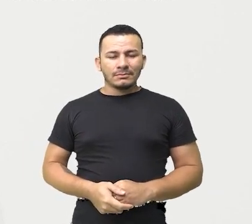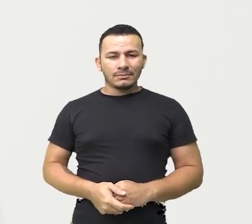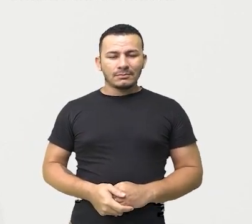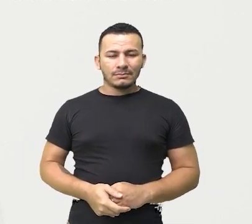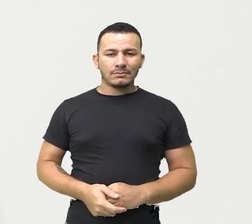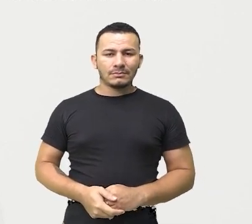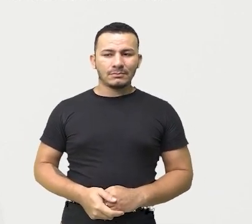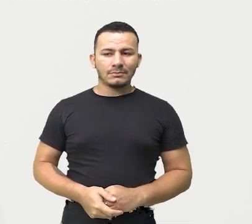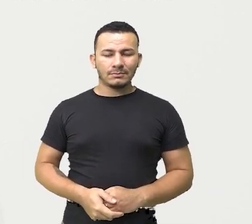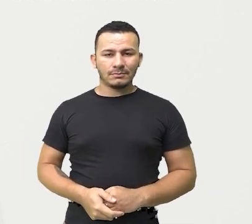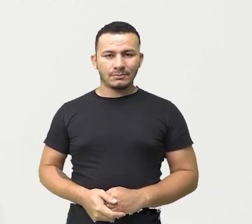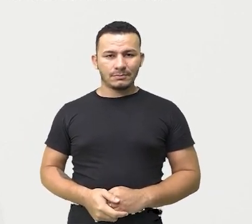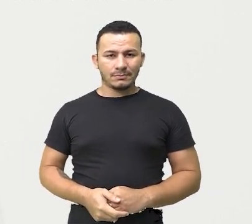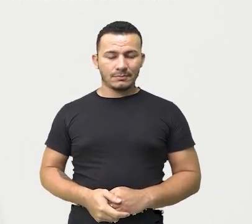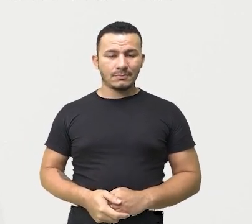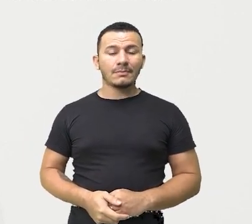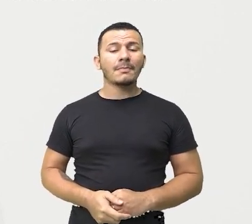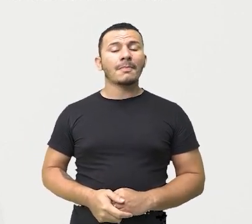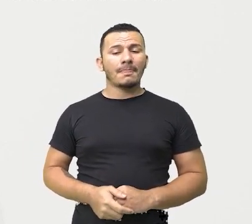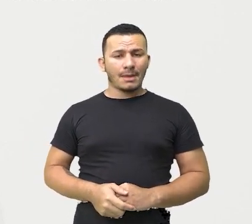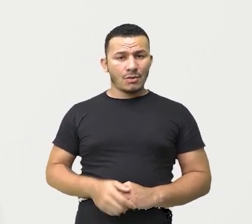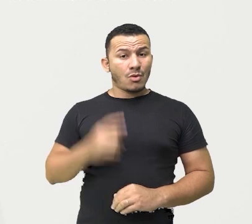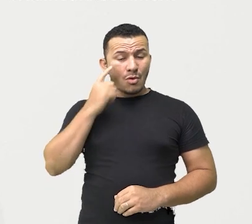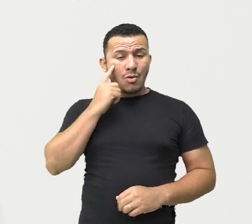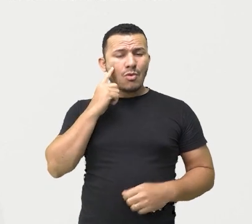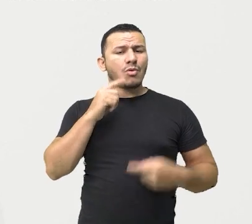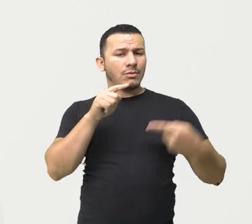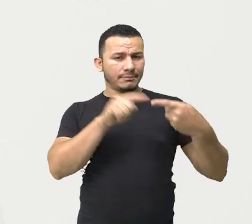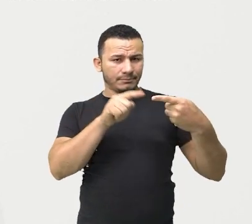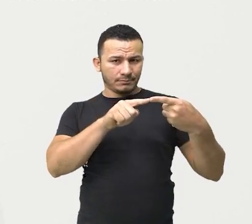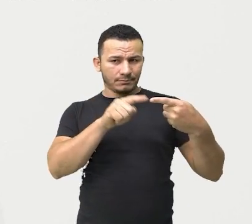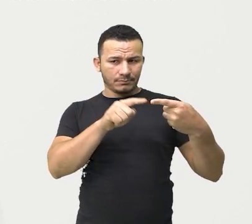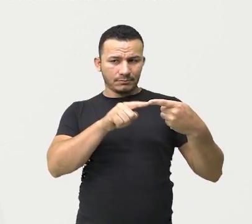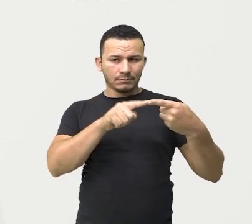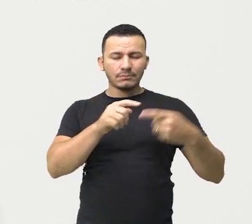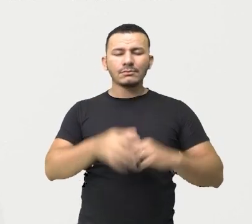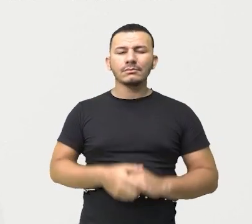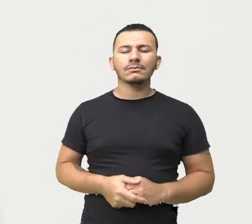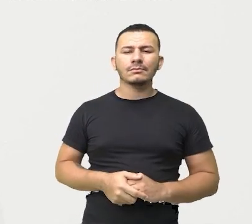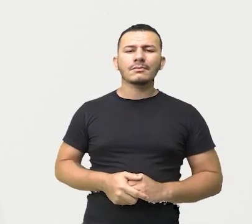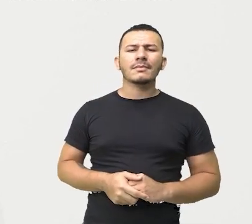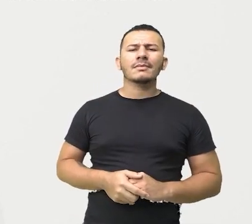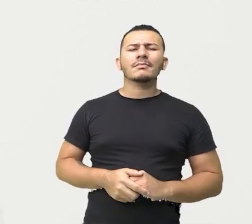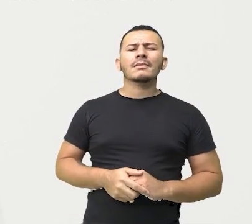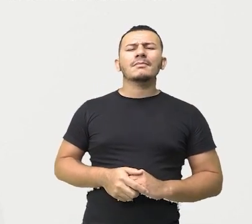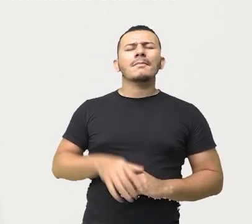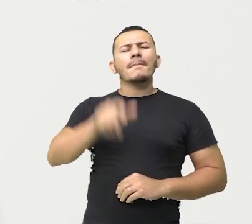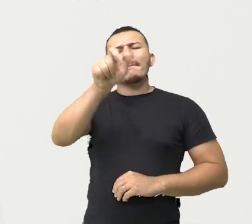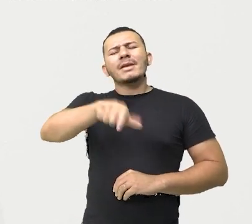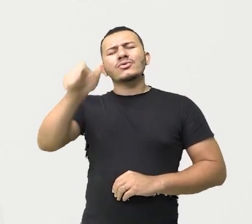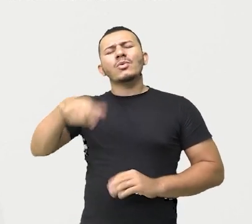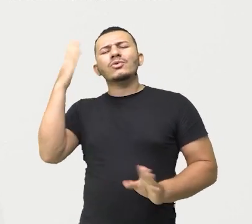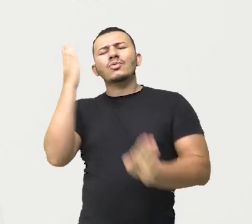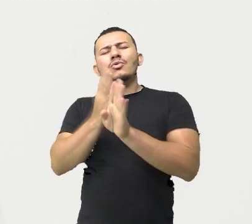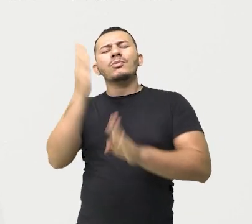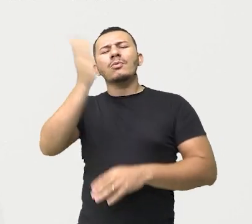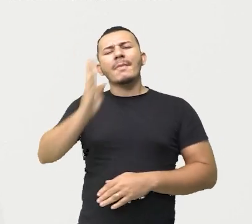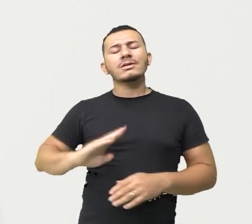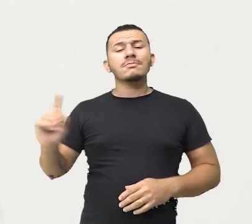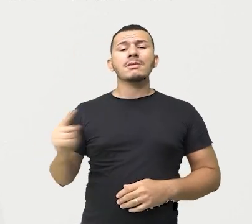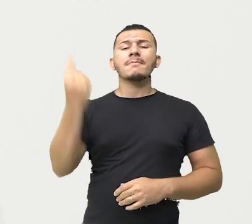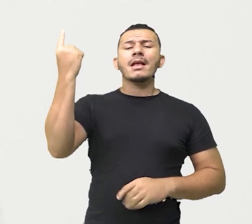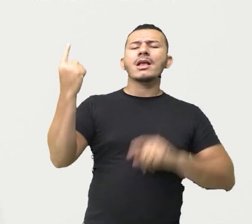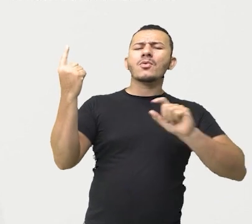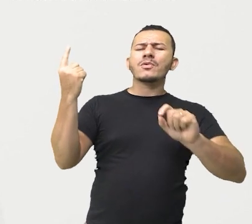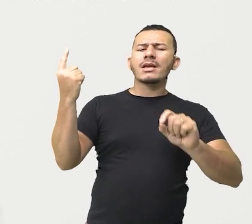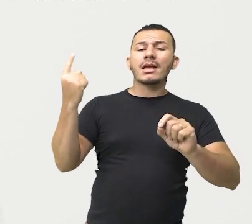só. No descobrimento. Primeiro tópico. No descobrimento. Quem realmente descobriu o Brasil? Ao contrário do que